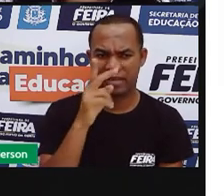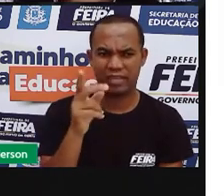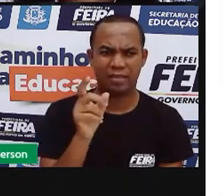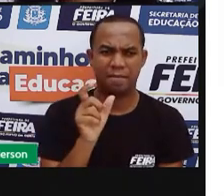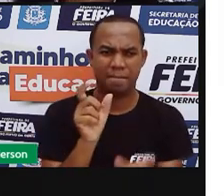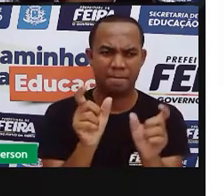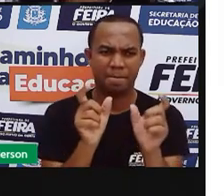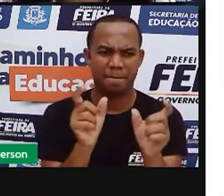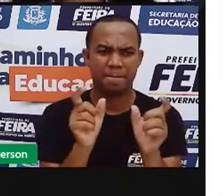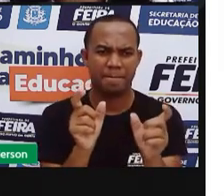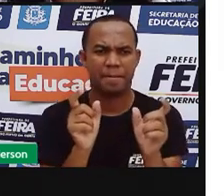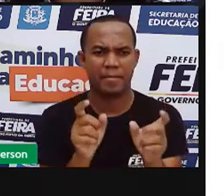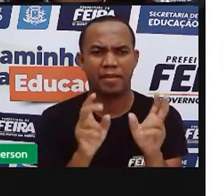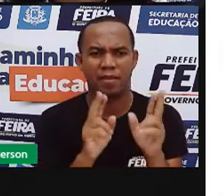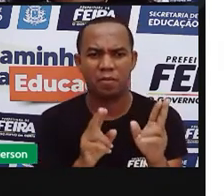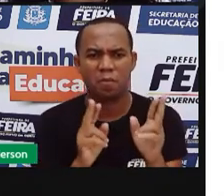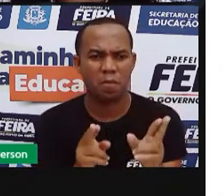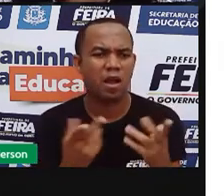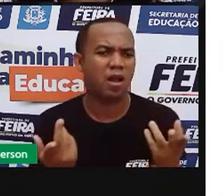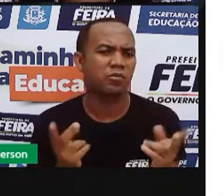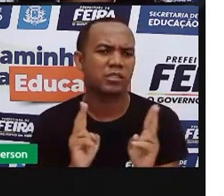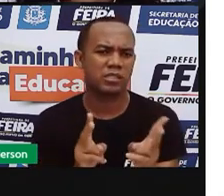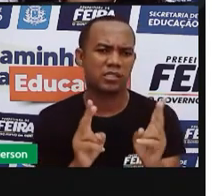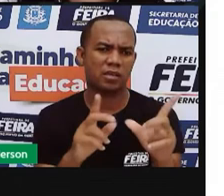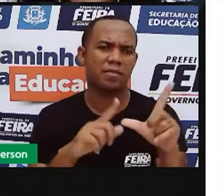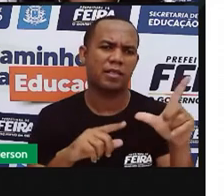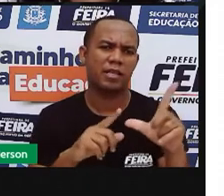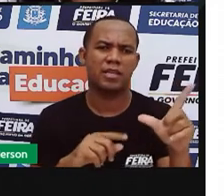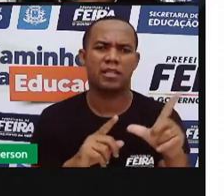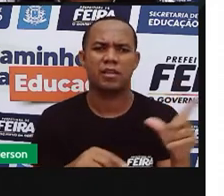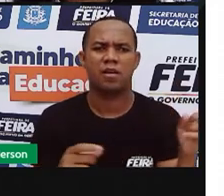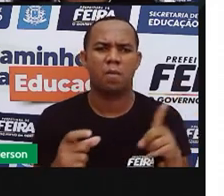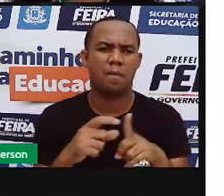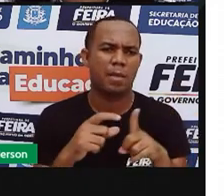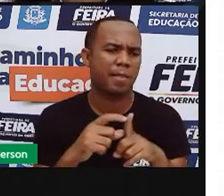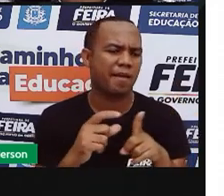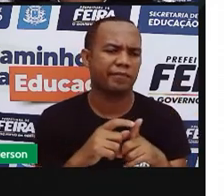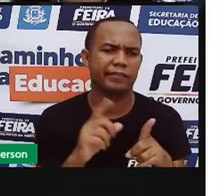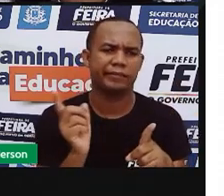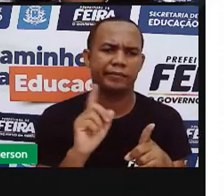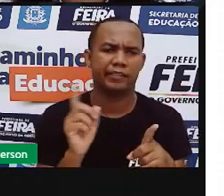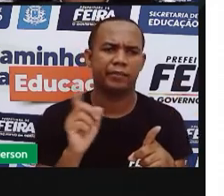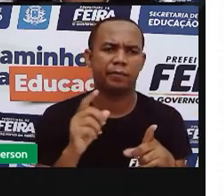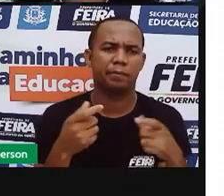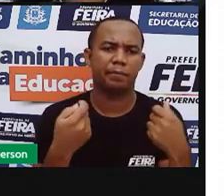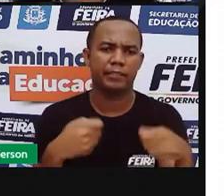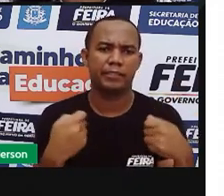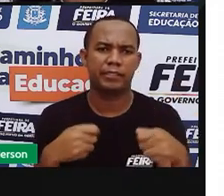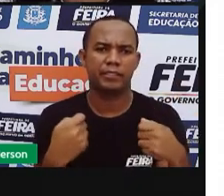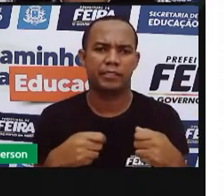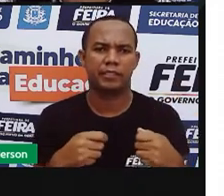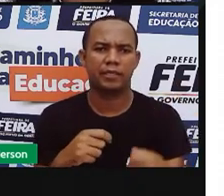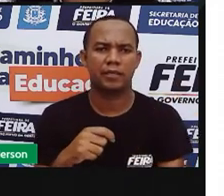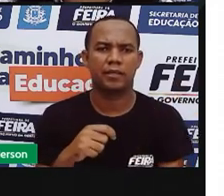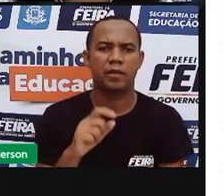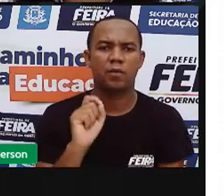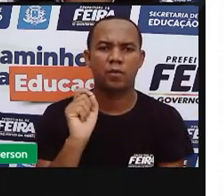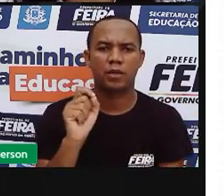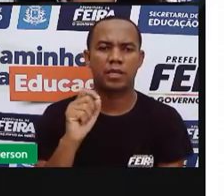com a mesma letra. Não precisa começar com a mesma esquilaba. O que precisa é o